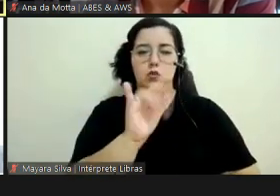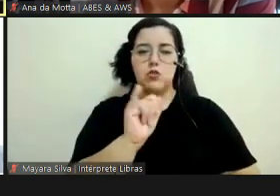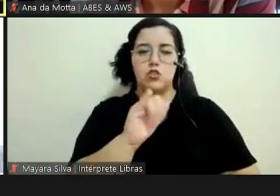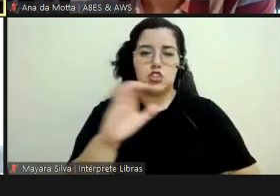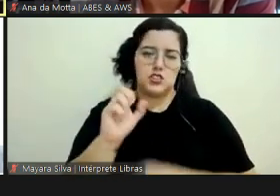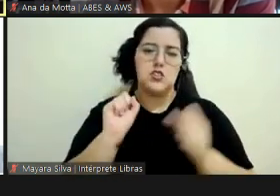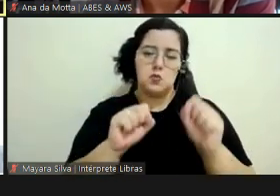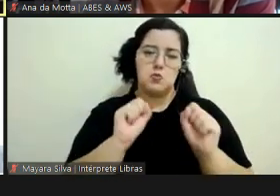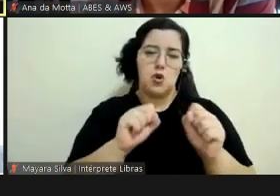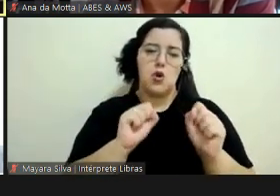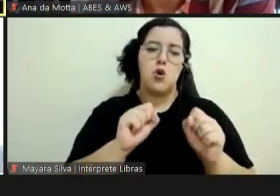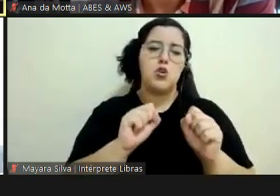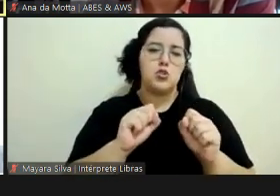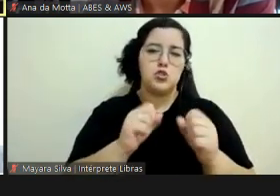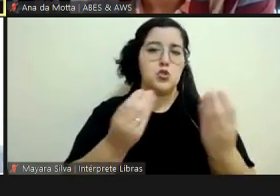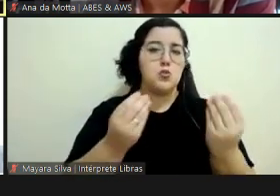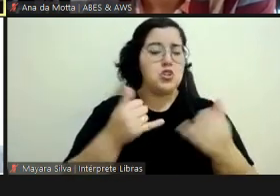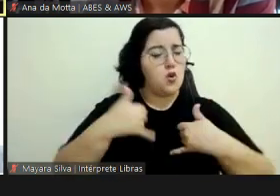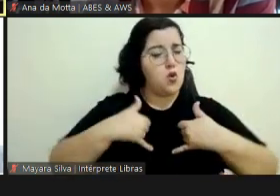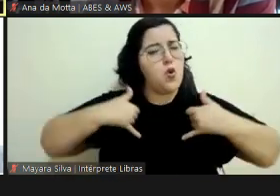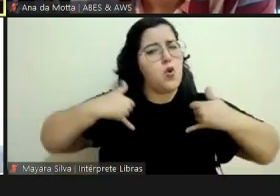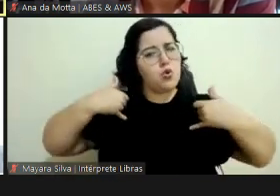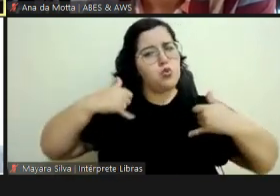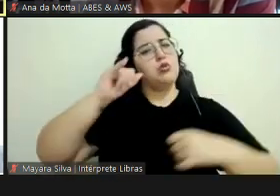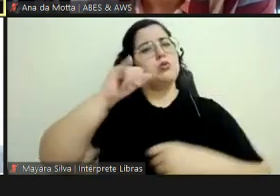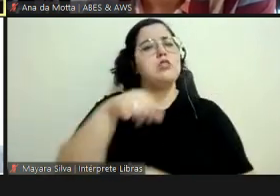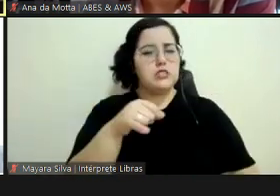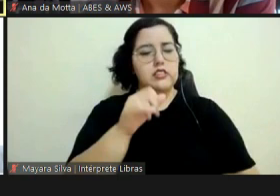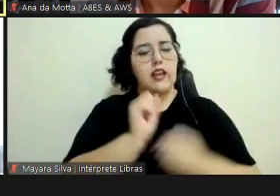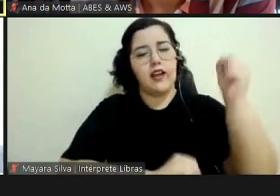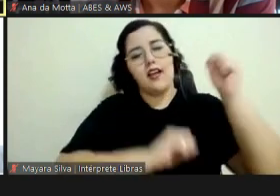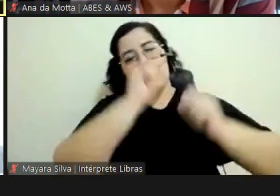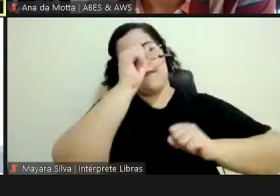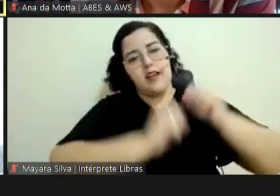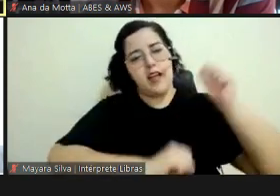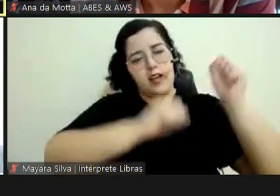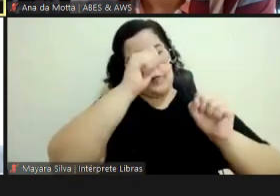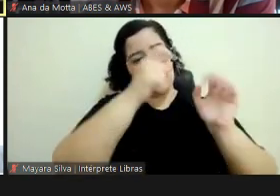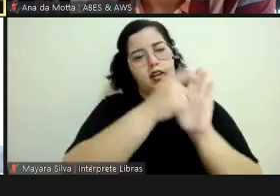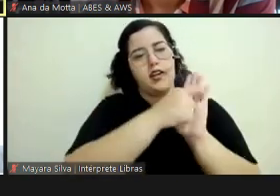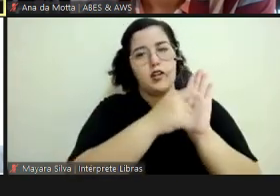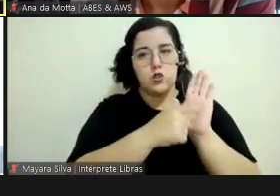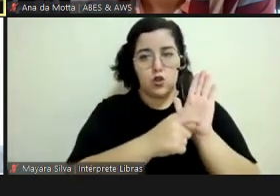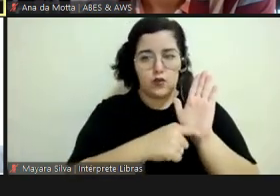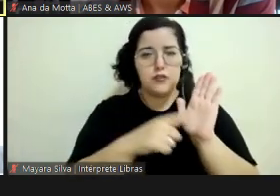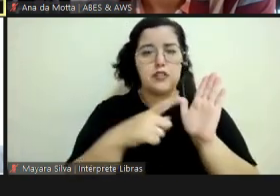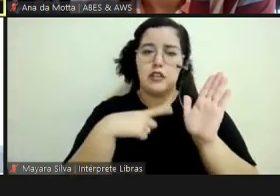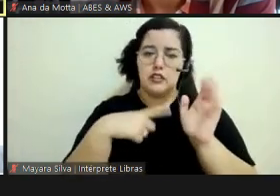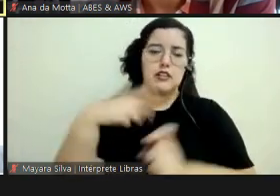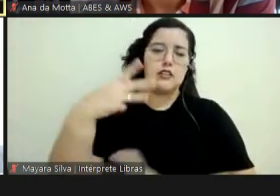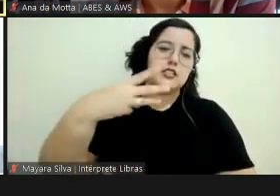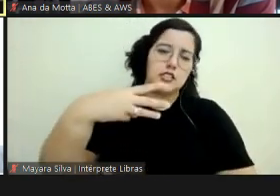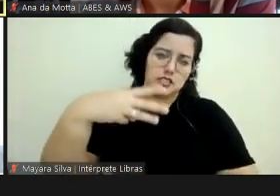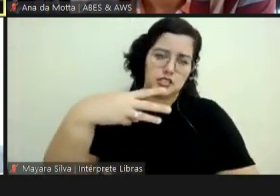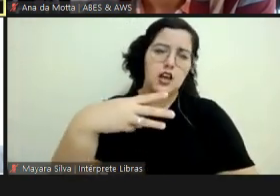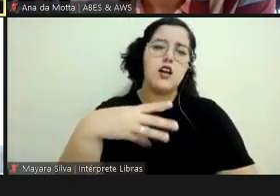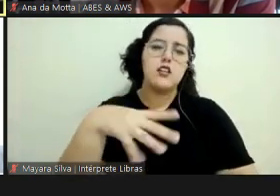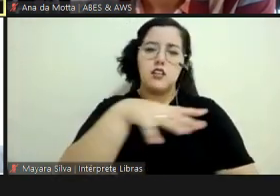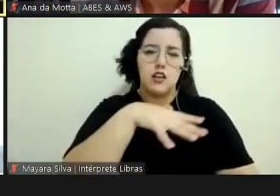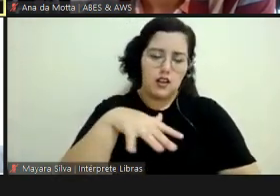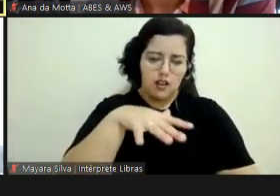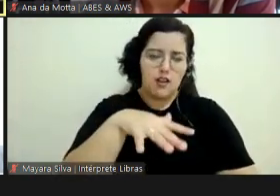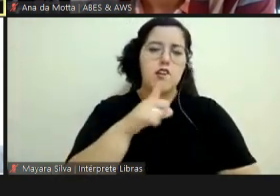O orgulho gigante de falar isso. Nossa fábrica de software é lá dentro e é terceirizada. Nós temos pessoal de infra,